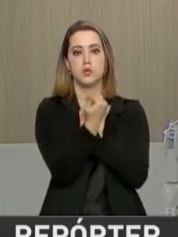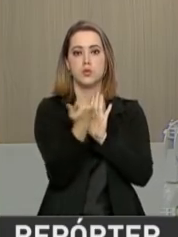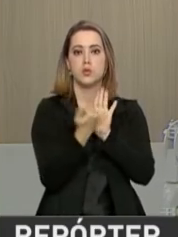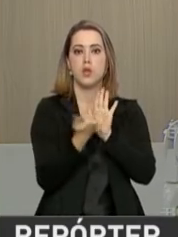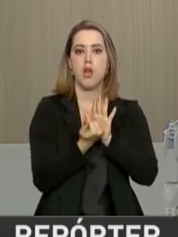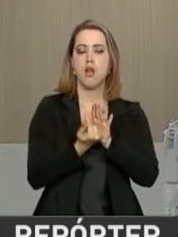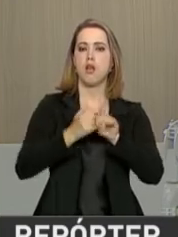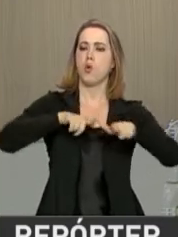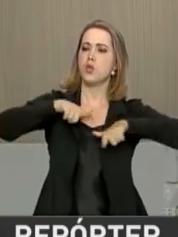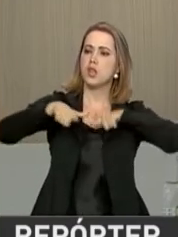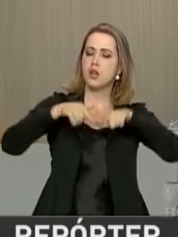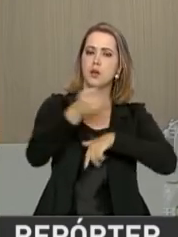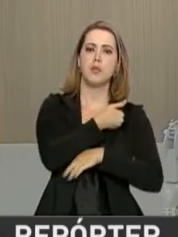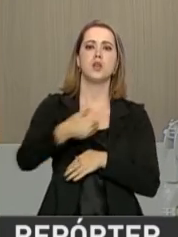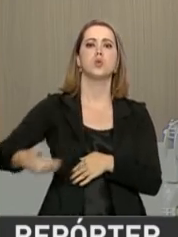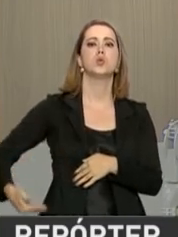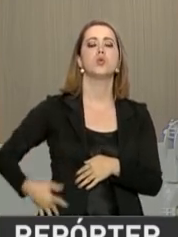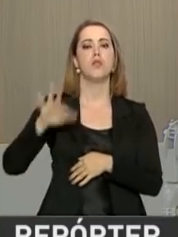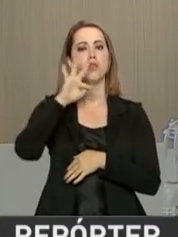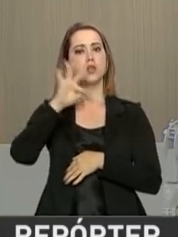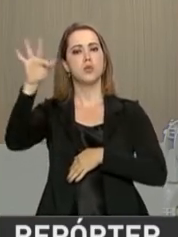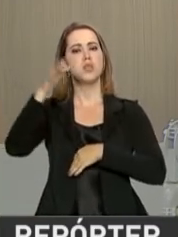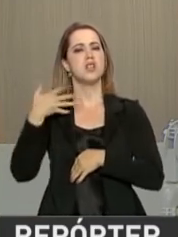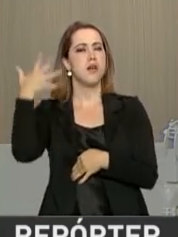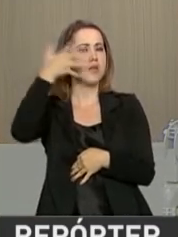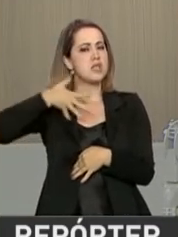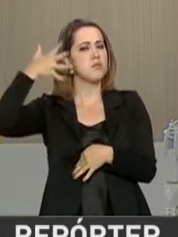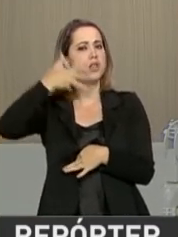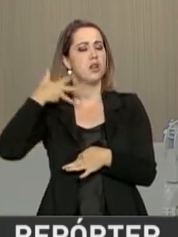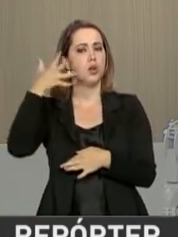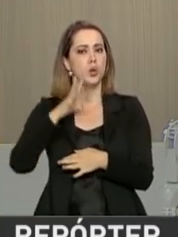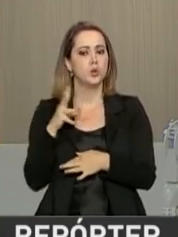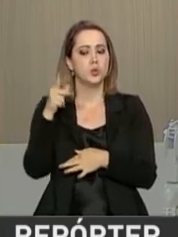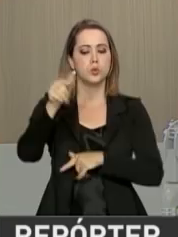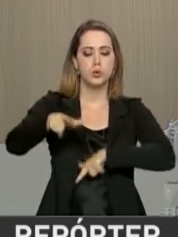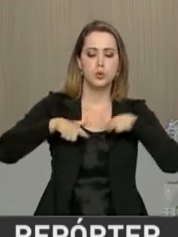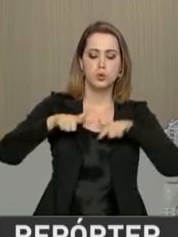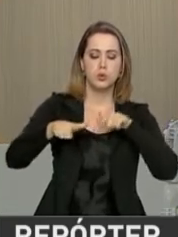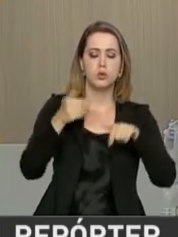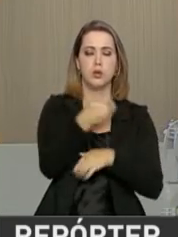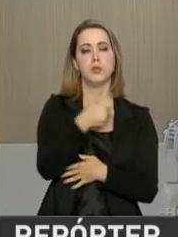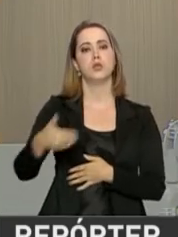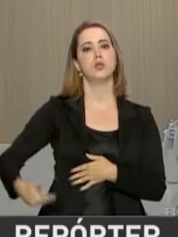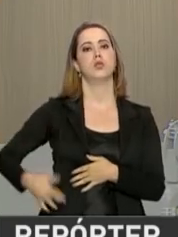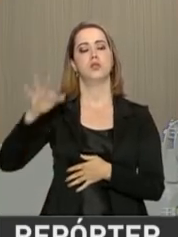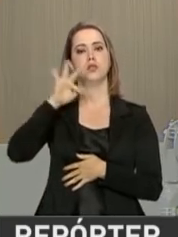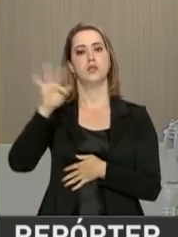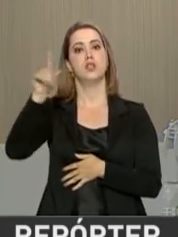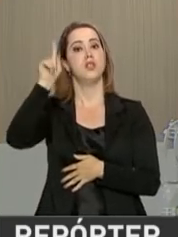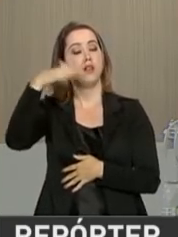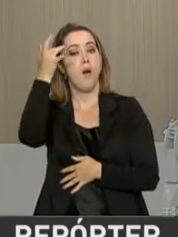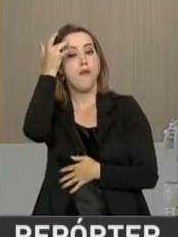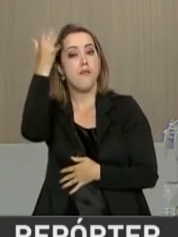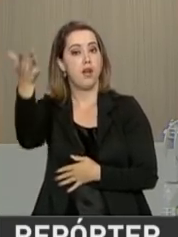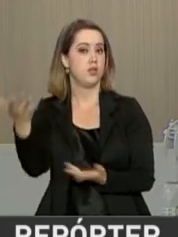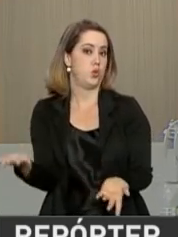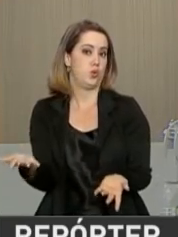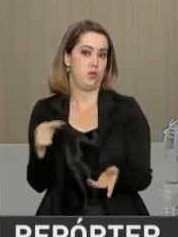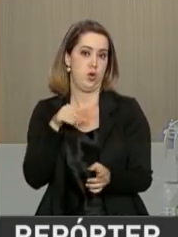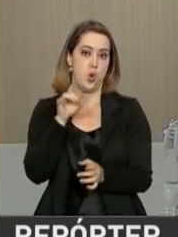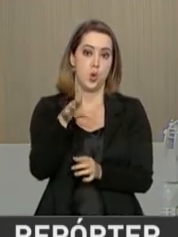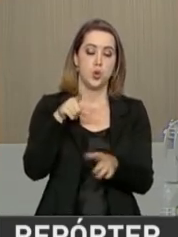as ações do governo federal, vai explicar as ações que o governo federal vem desenvolvendo e é fácil de participar. O cidadão